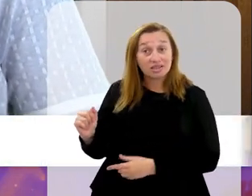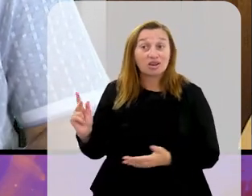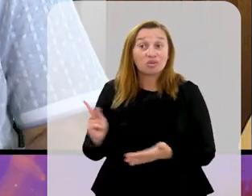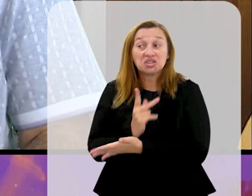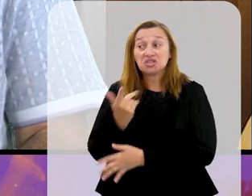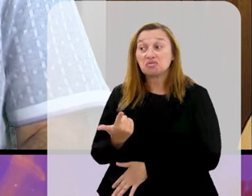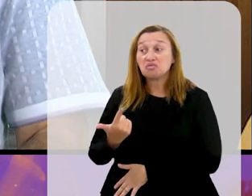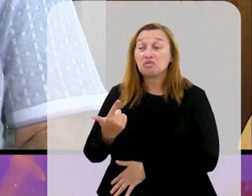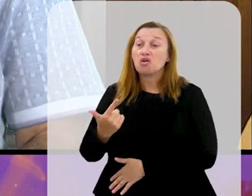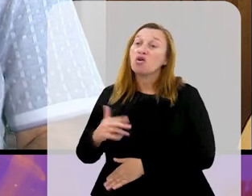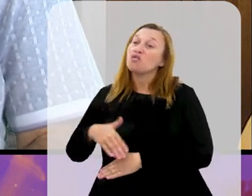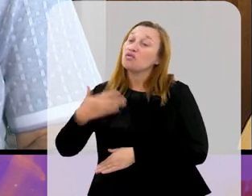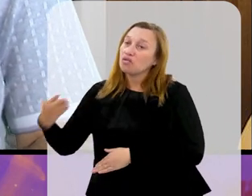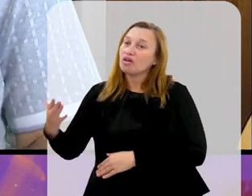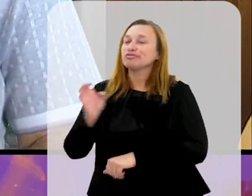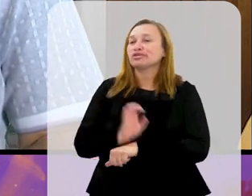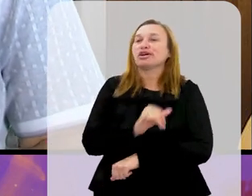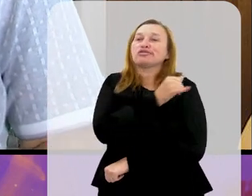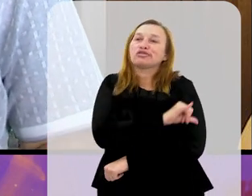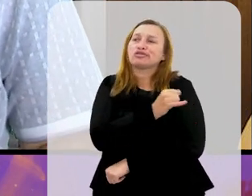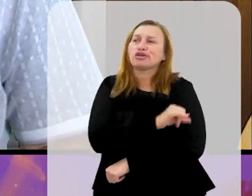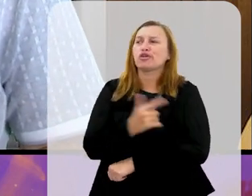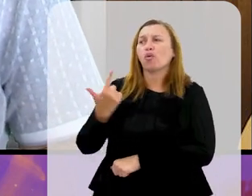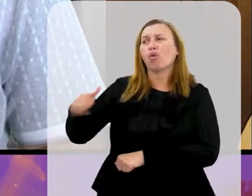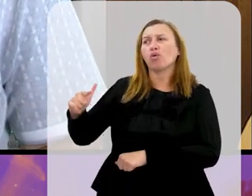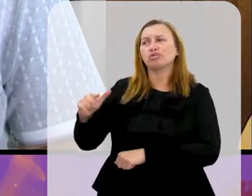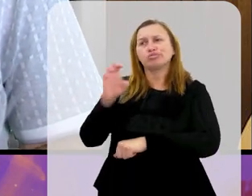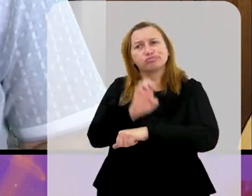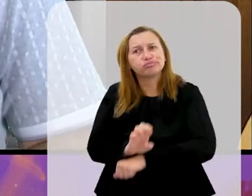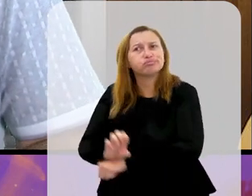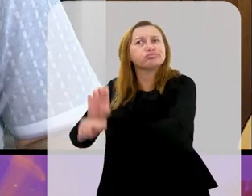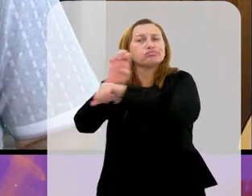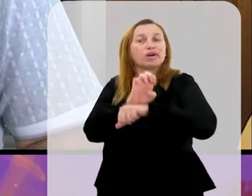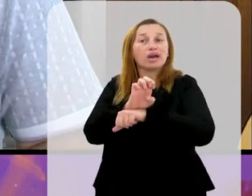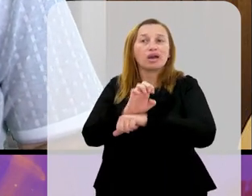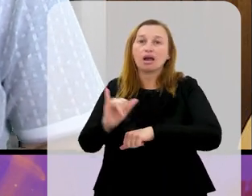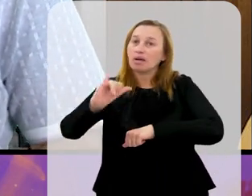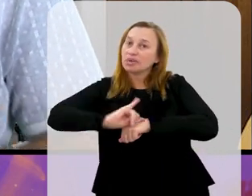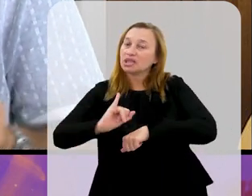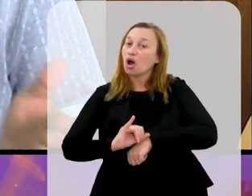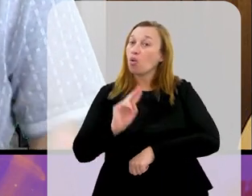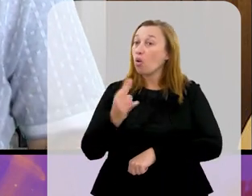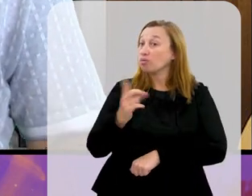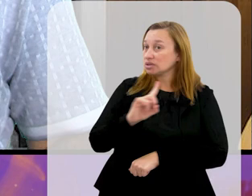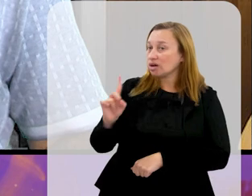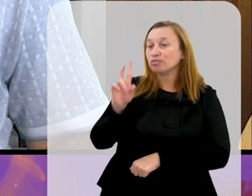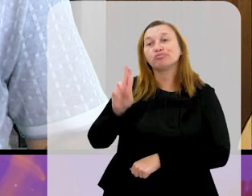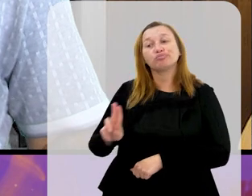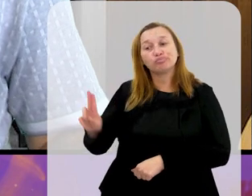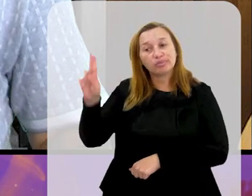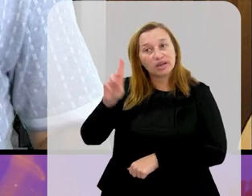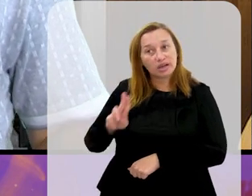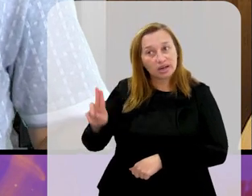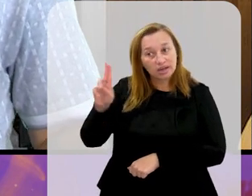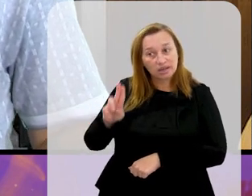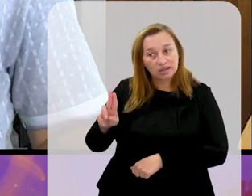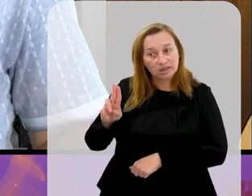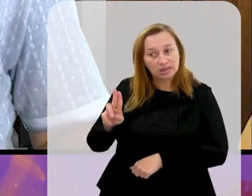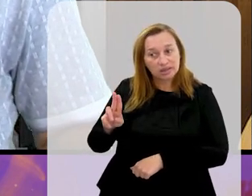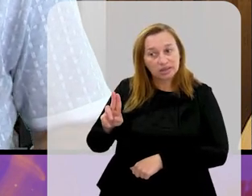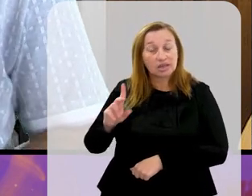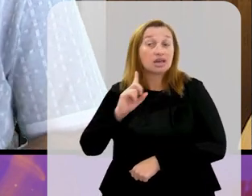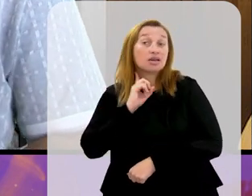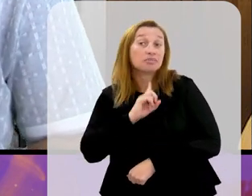fora do estado do Rio de Janeiro, em outros estados, capitais ou não, caso de Uberlândia, no Triângulo